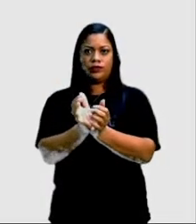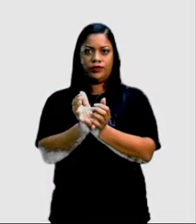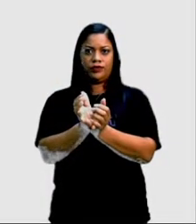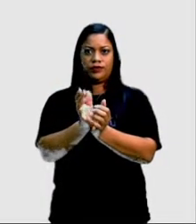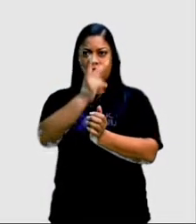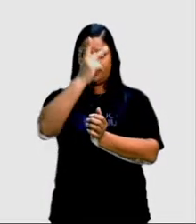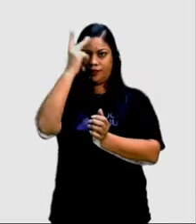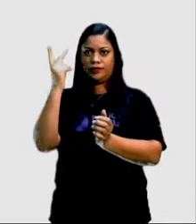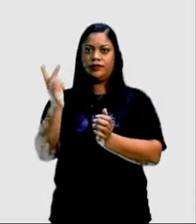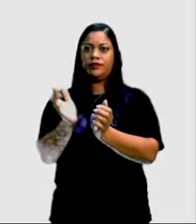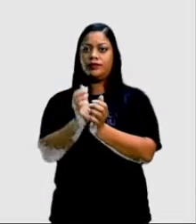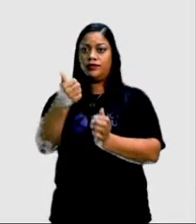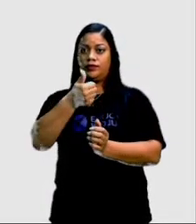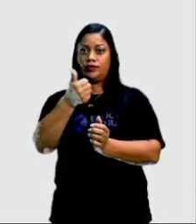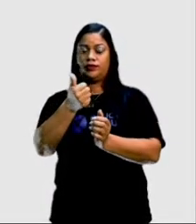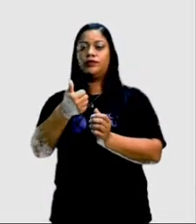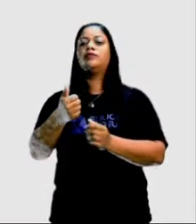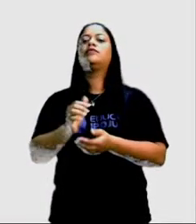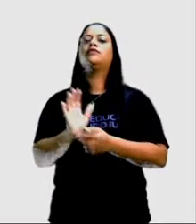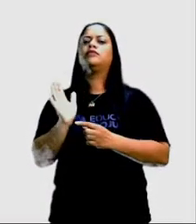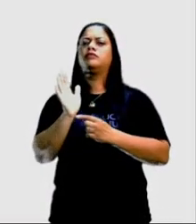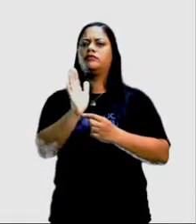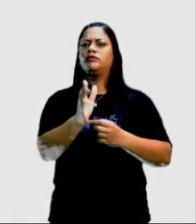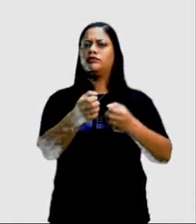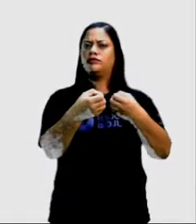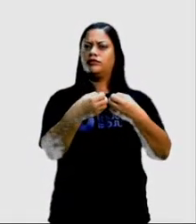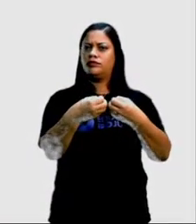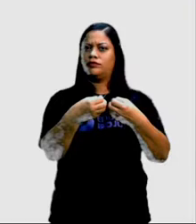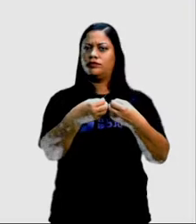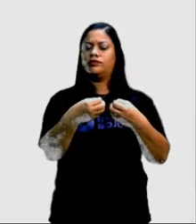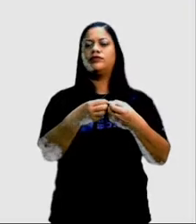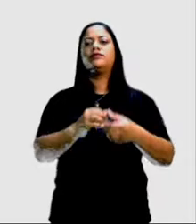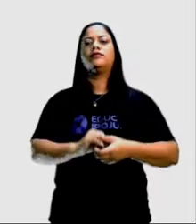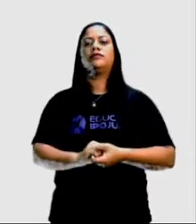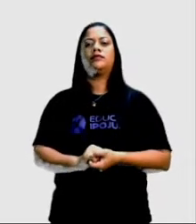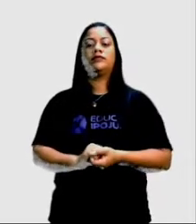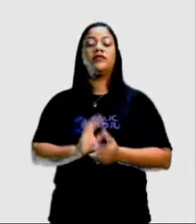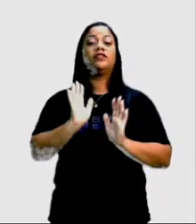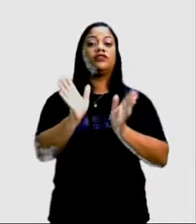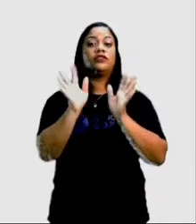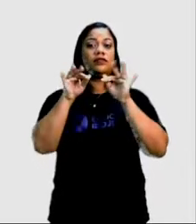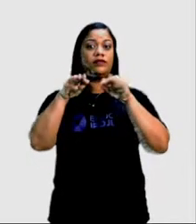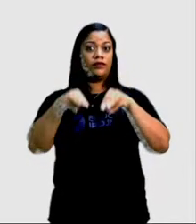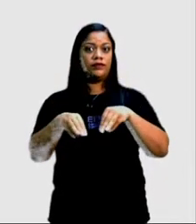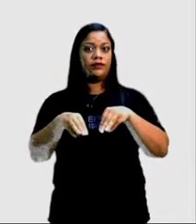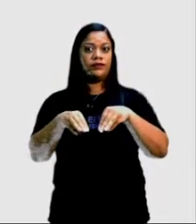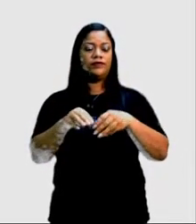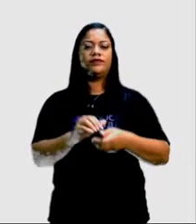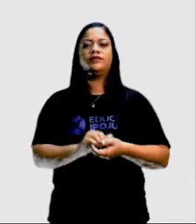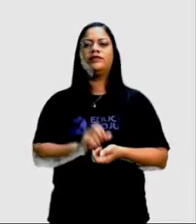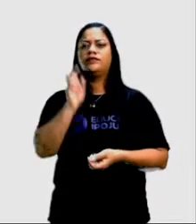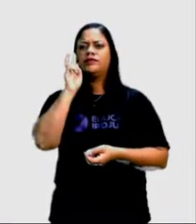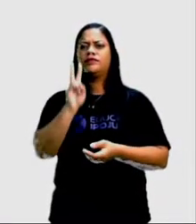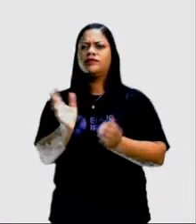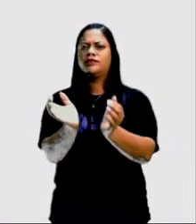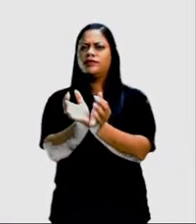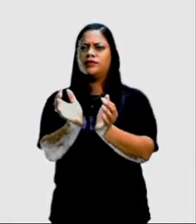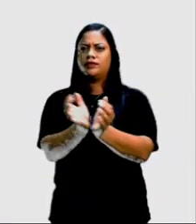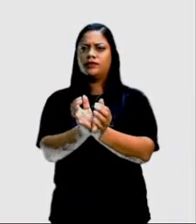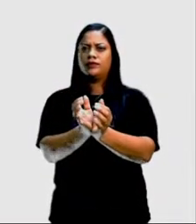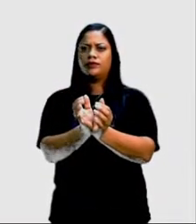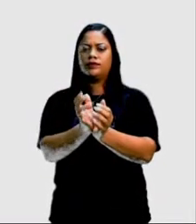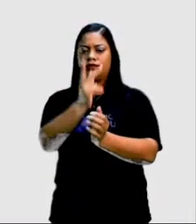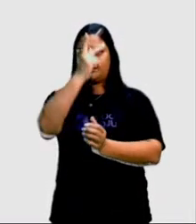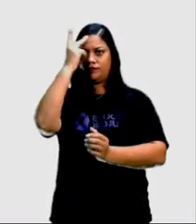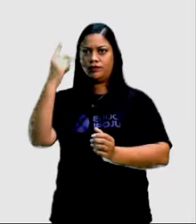representante desse primeiro grupo está junto dele também. E já no final, a gente vê um grupo e o